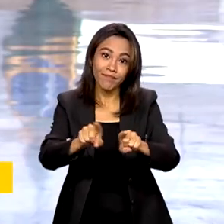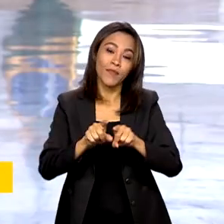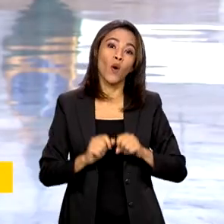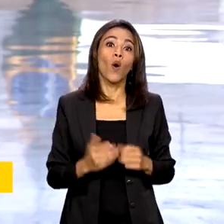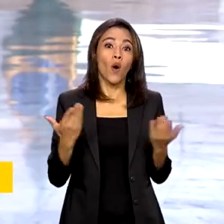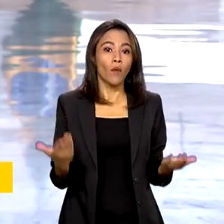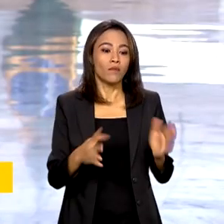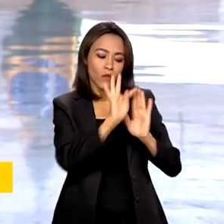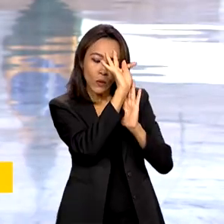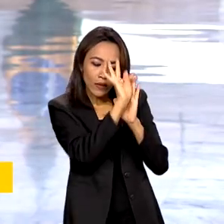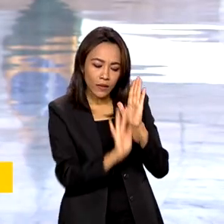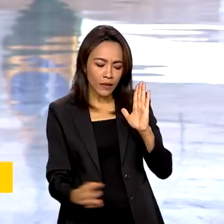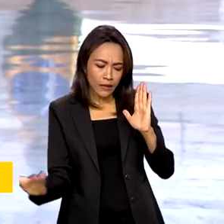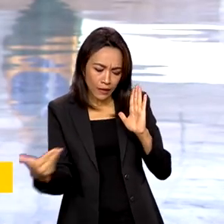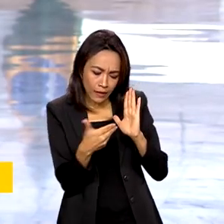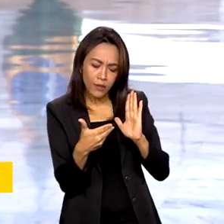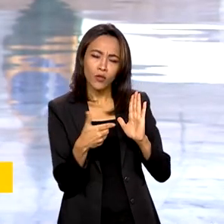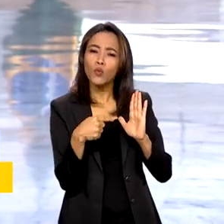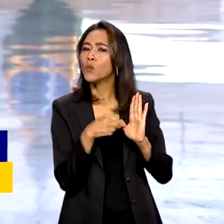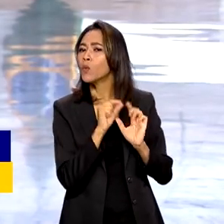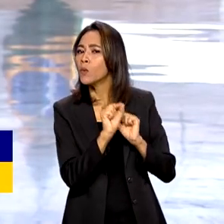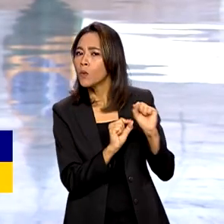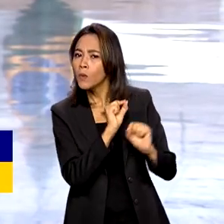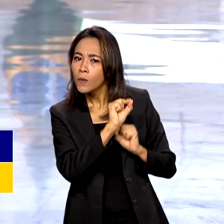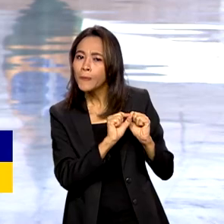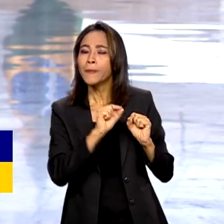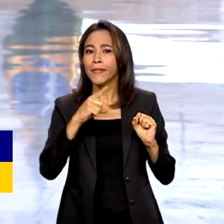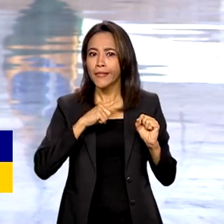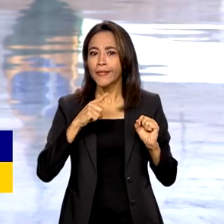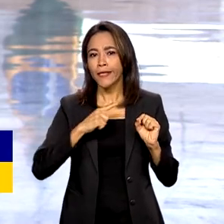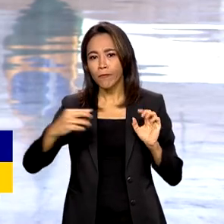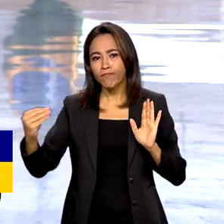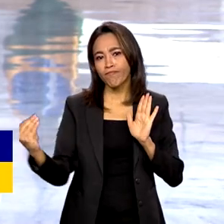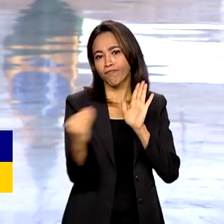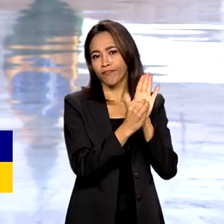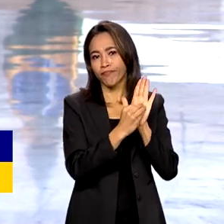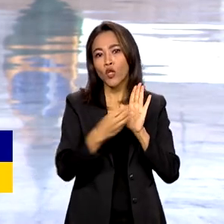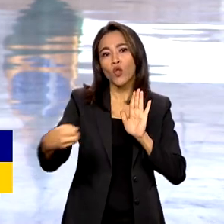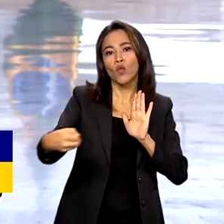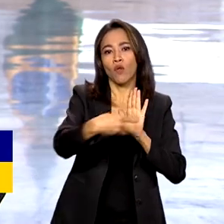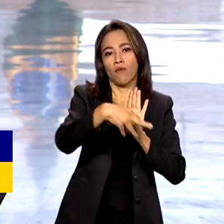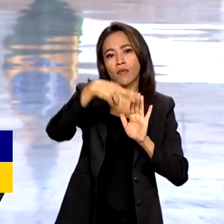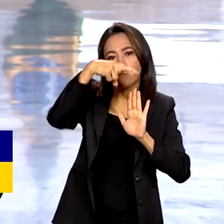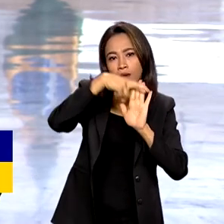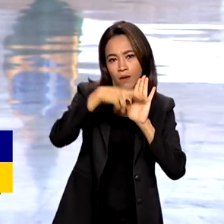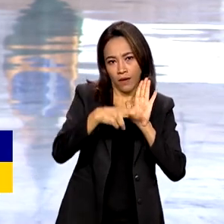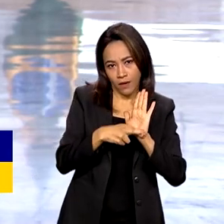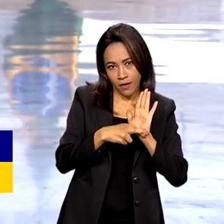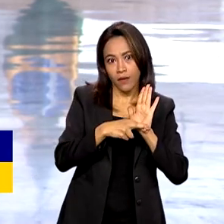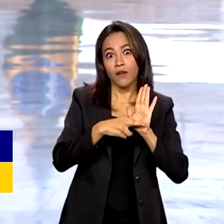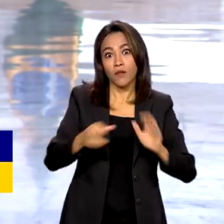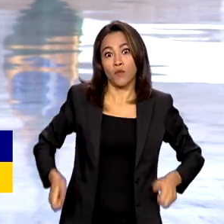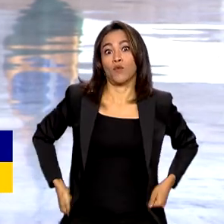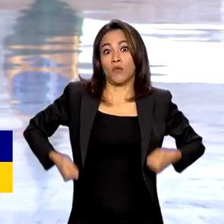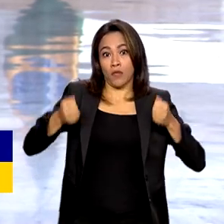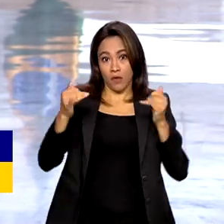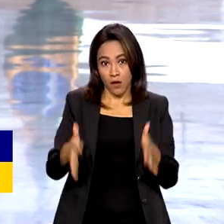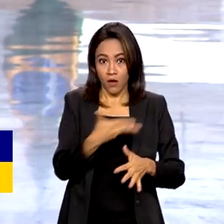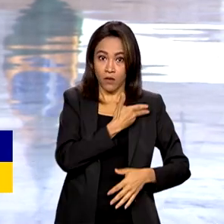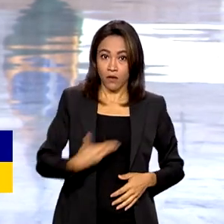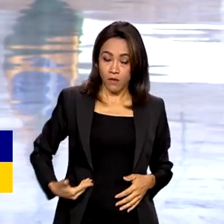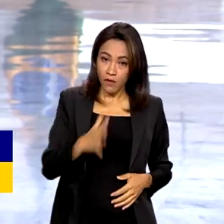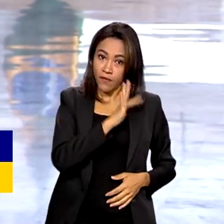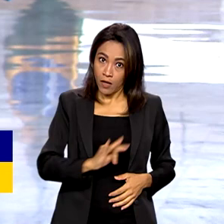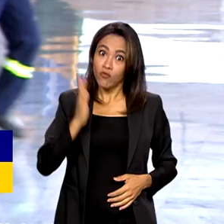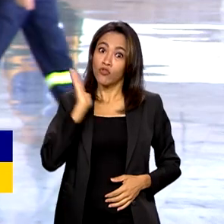base que prevê a fixação de novas regras fiscais para as despesas da União foi aprovado